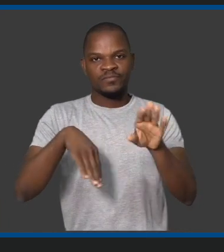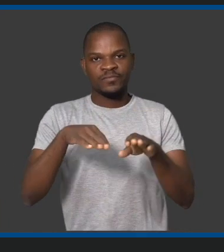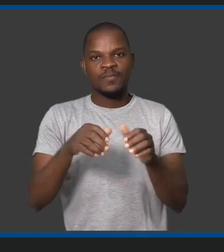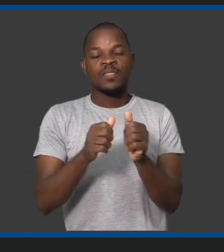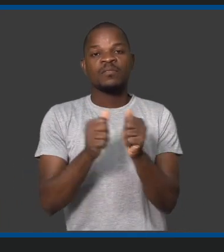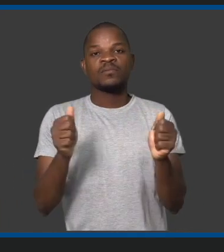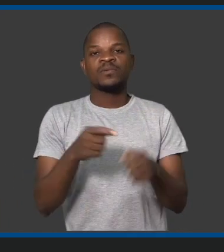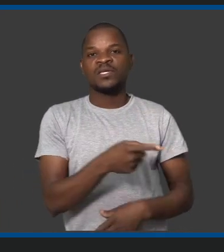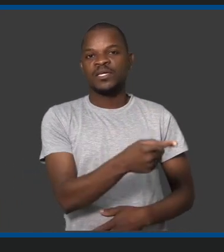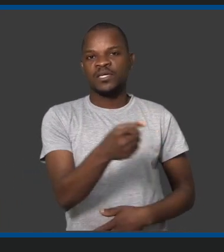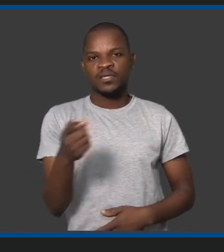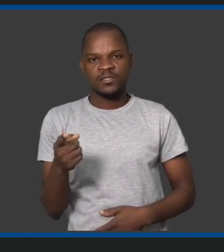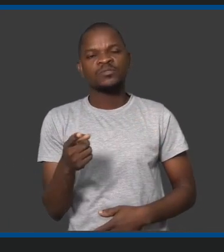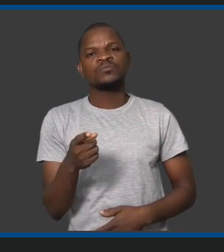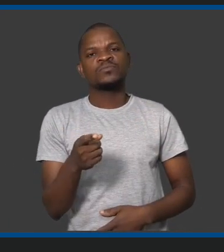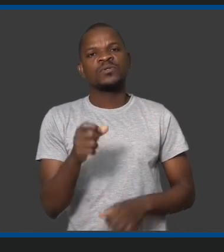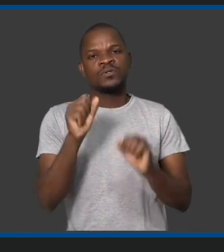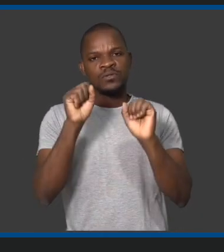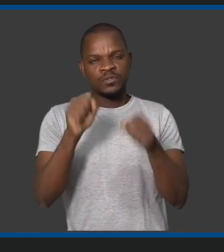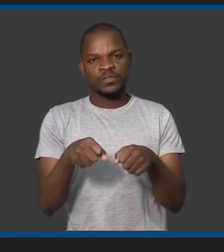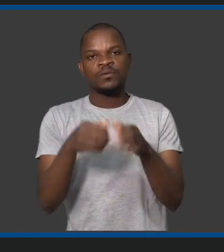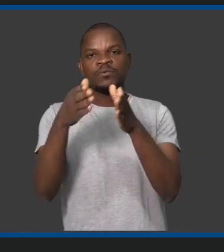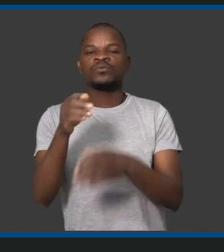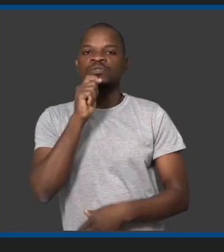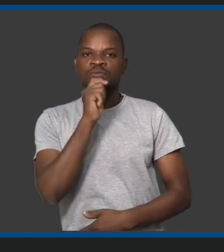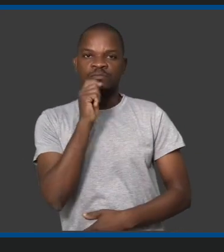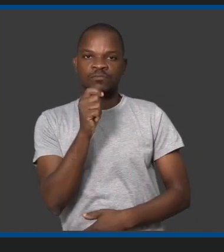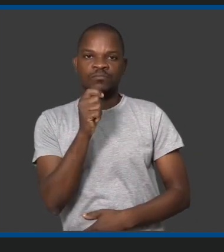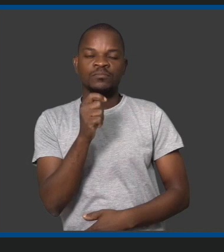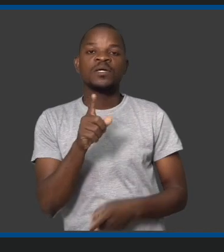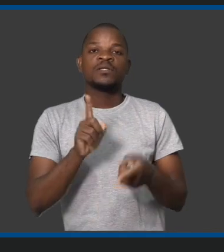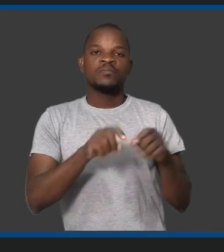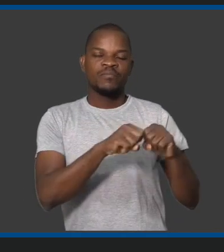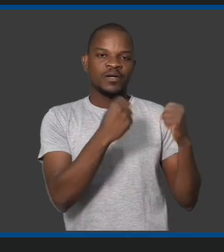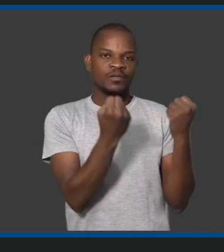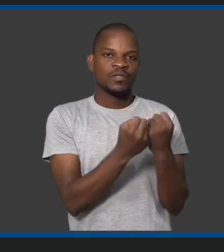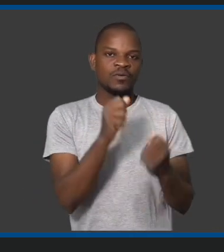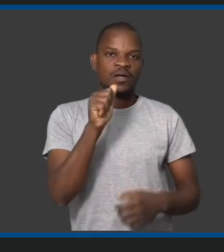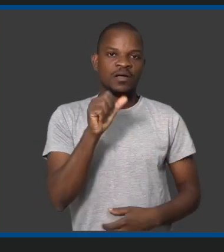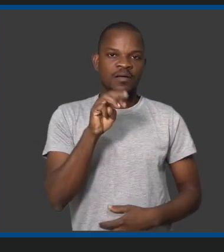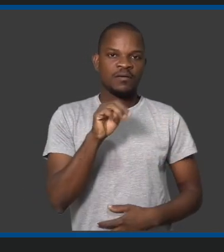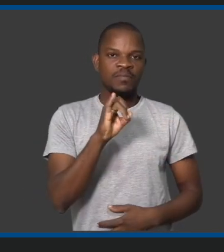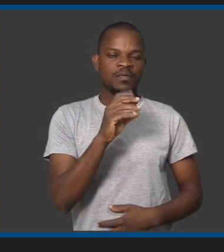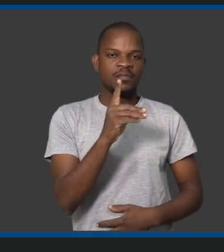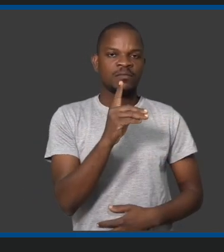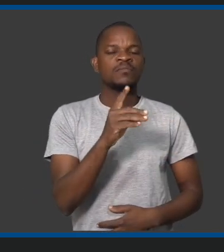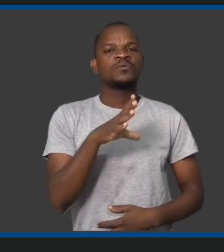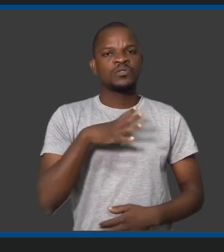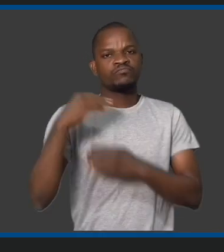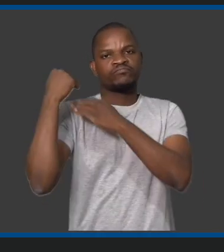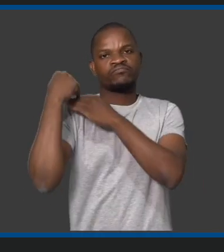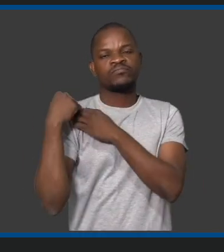Parte destes intervenientes são os próprios cribas. A MIDE tem responsabilidade em relação a este prêmio,